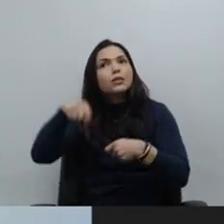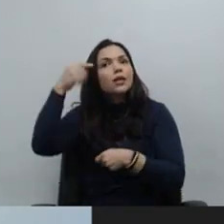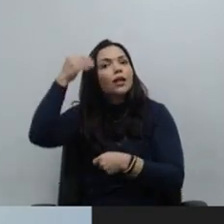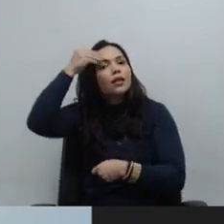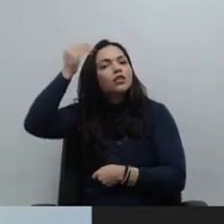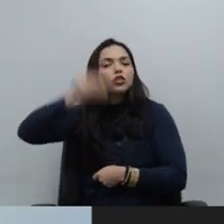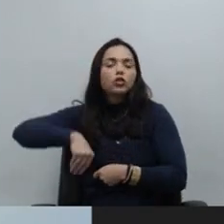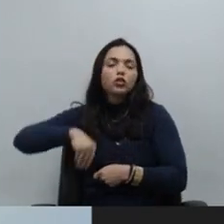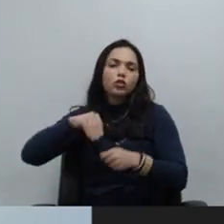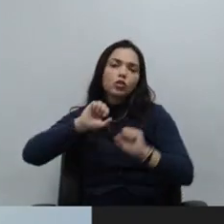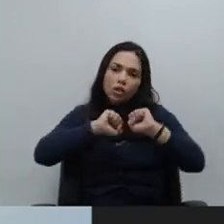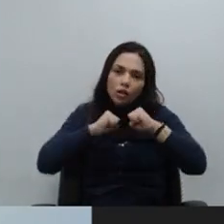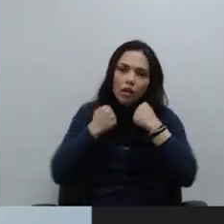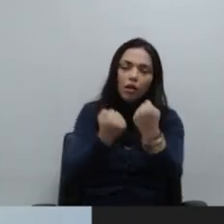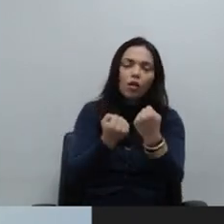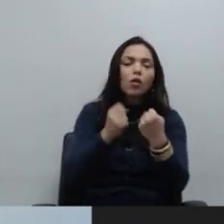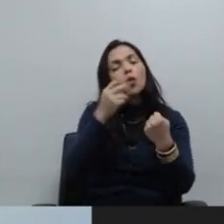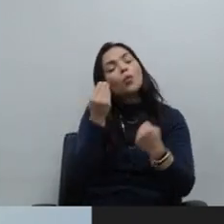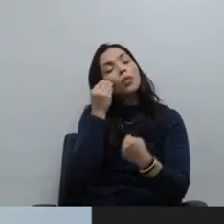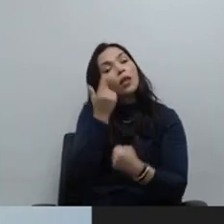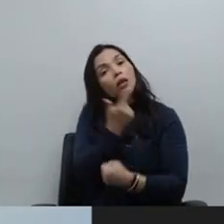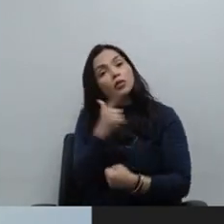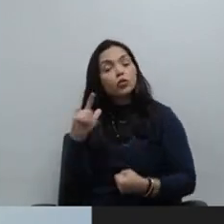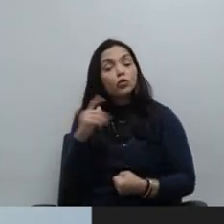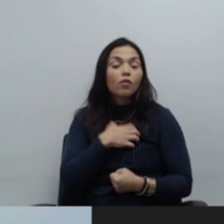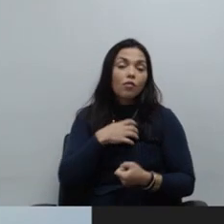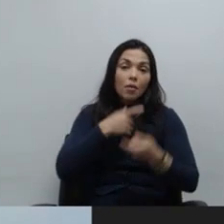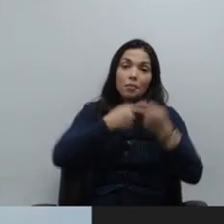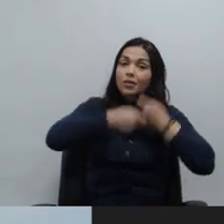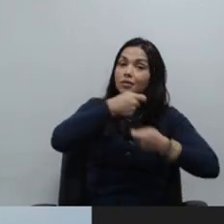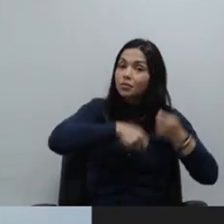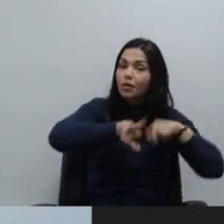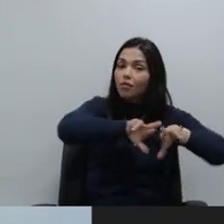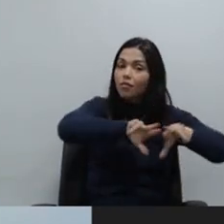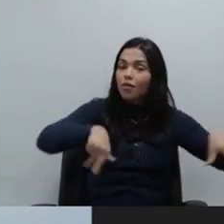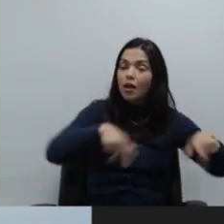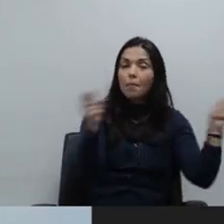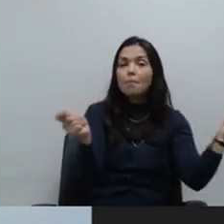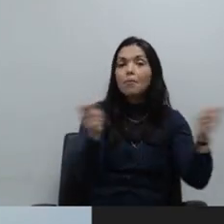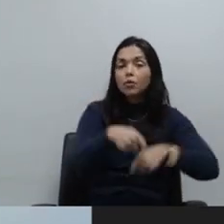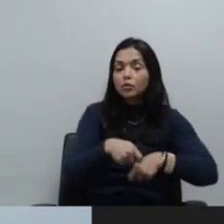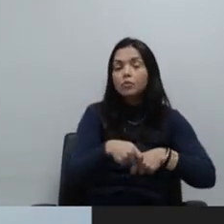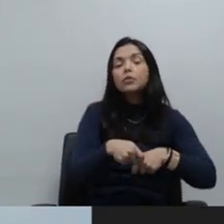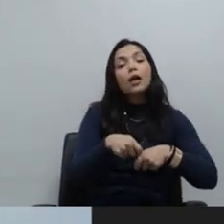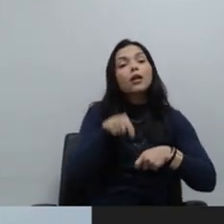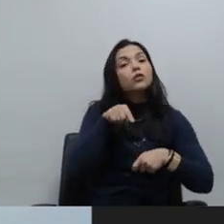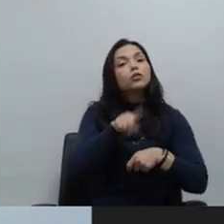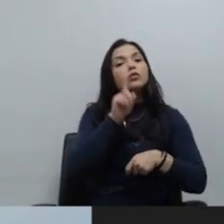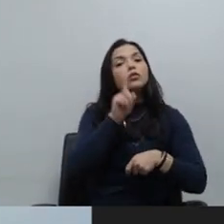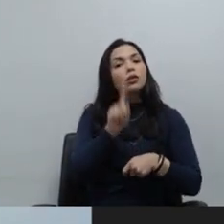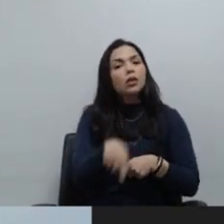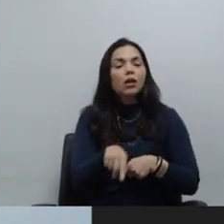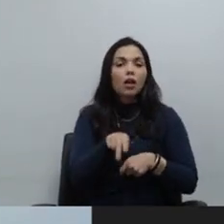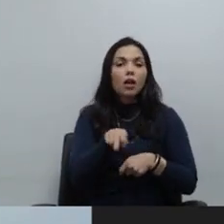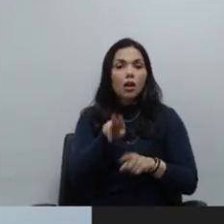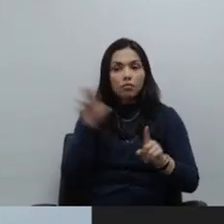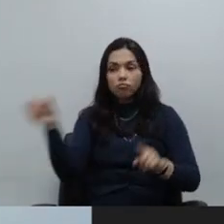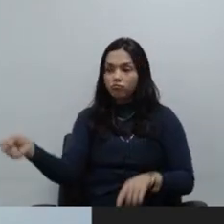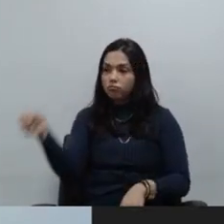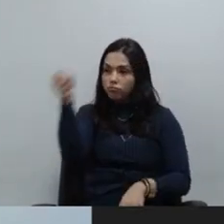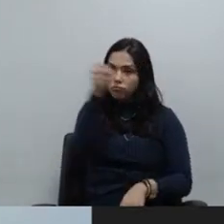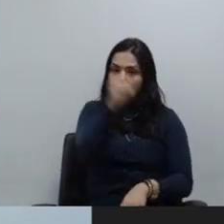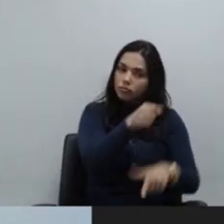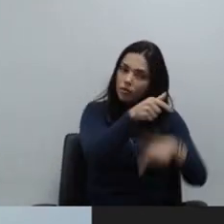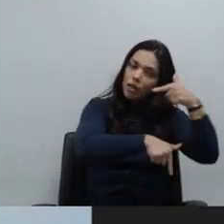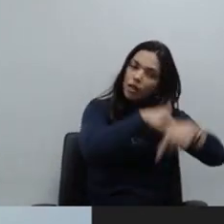ou providenciar de alguma outra maneira, e, administrativamente, há uma série de possibilidades em relação a isso, a nomeação do colega para que a gente possa